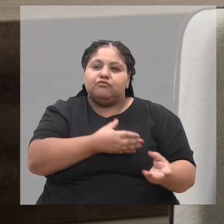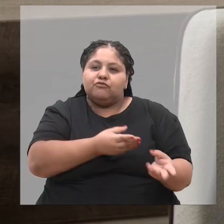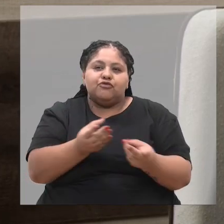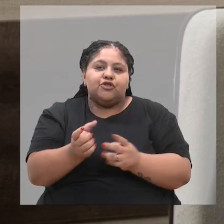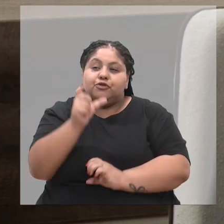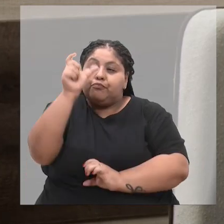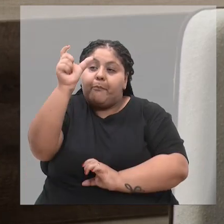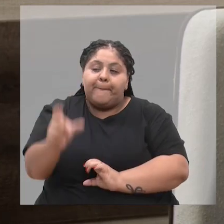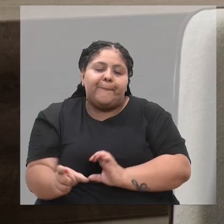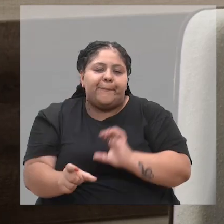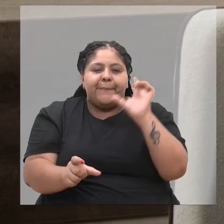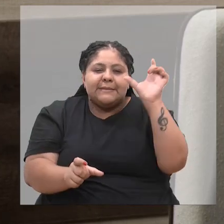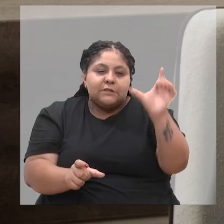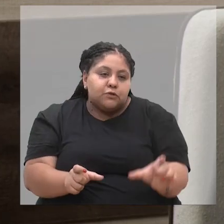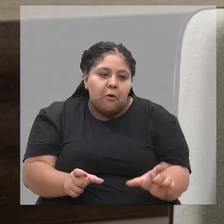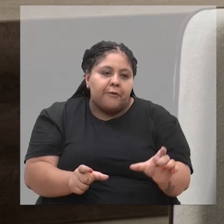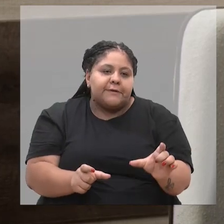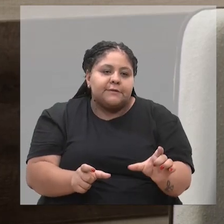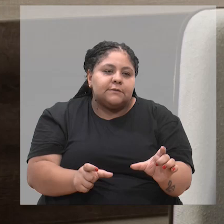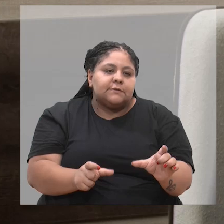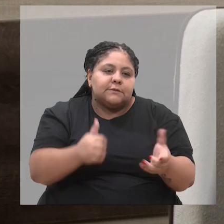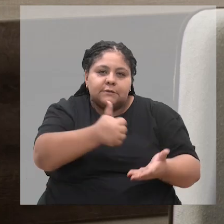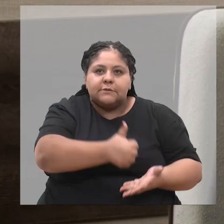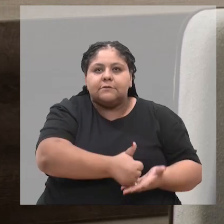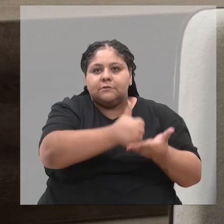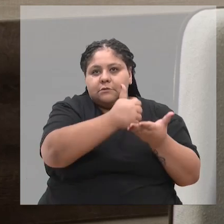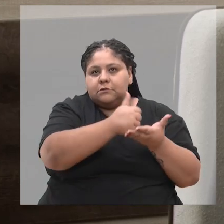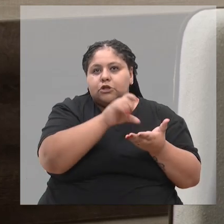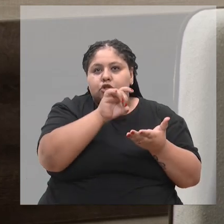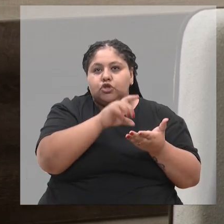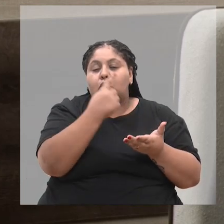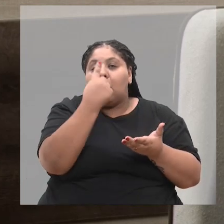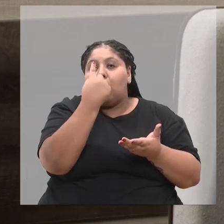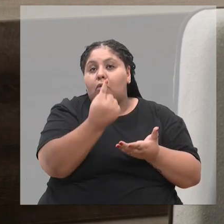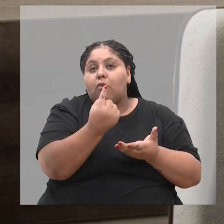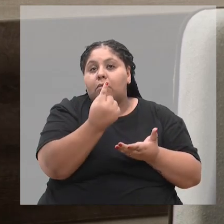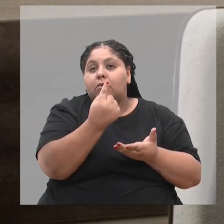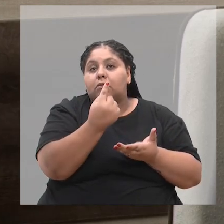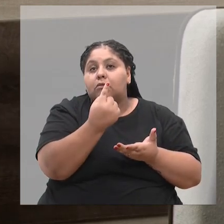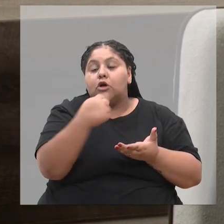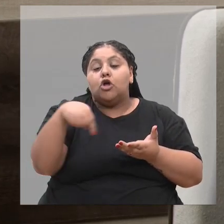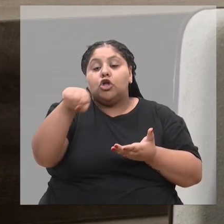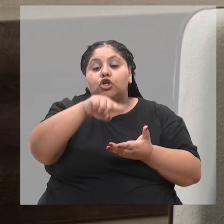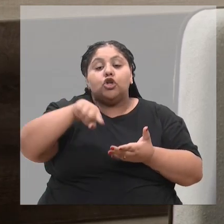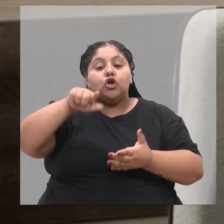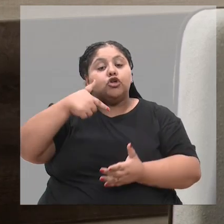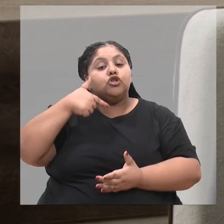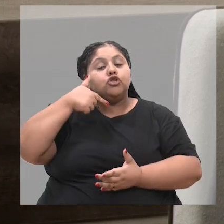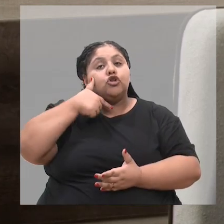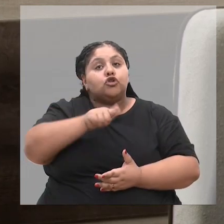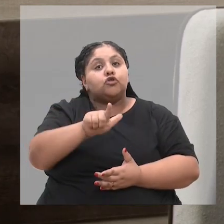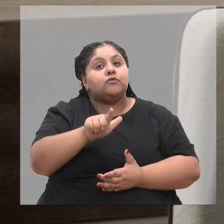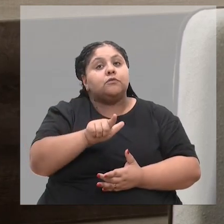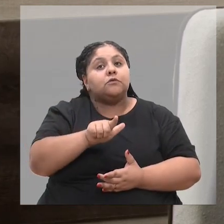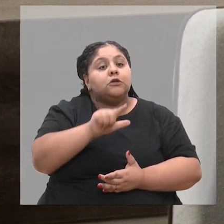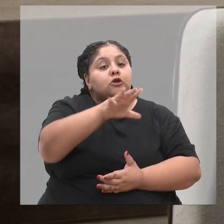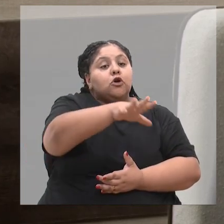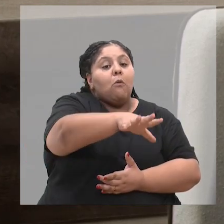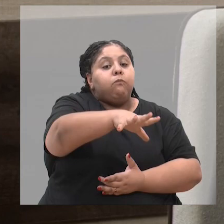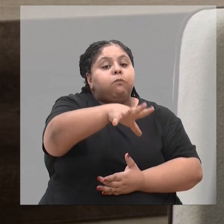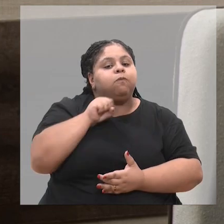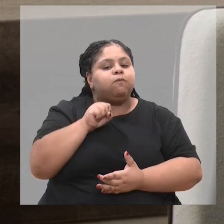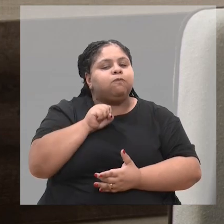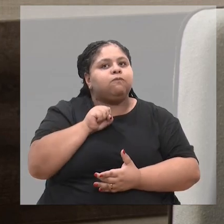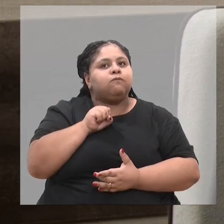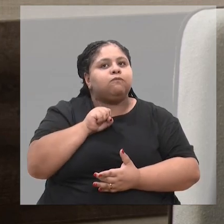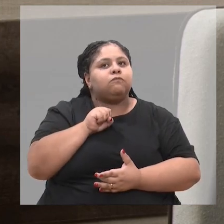muitas pessoas que ajudavam. Foi por uma dessas que nós conseguimos recolher